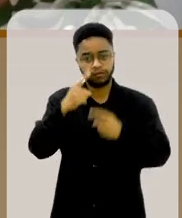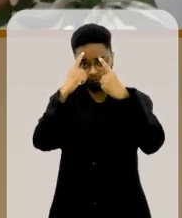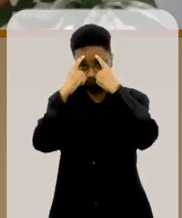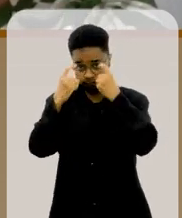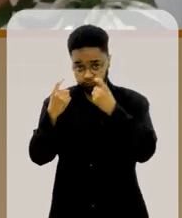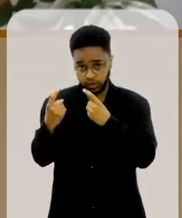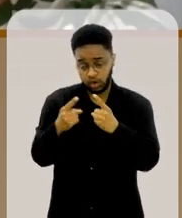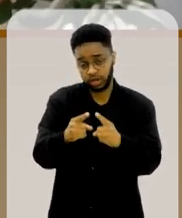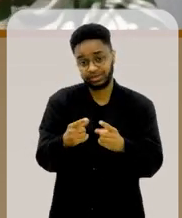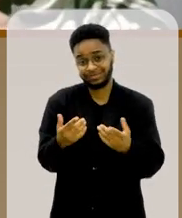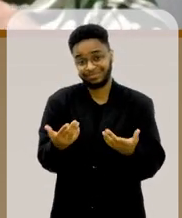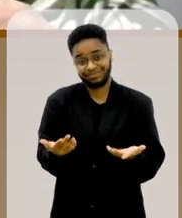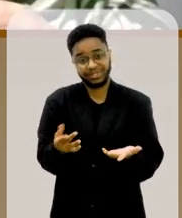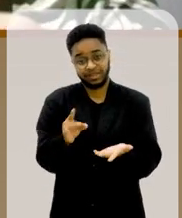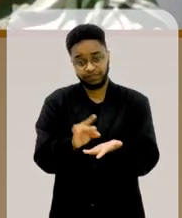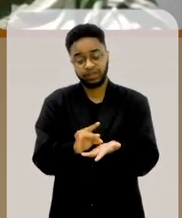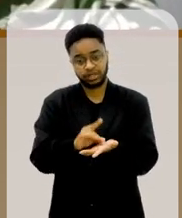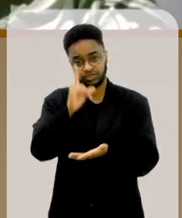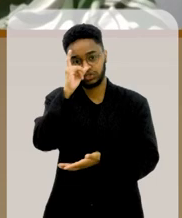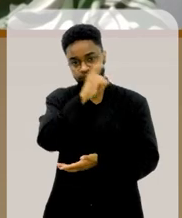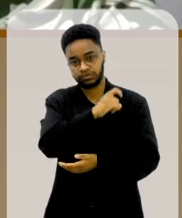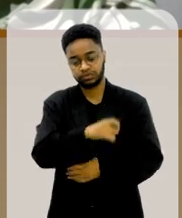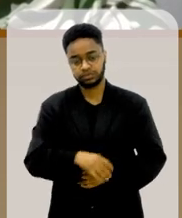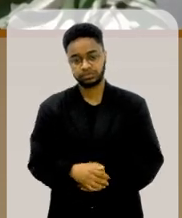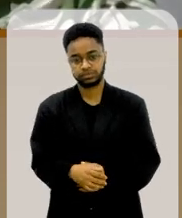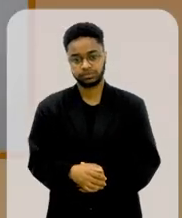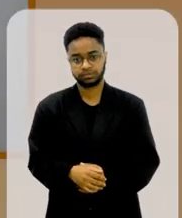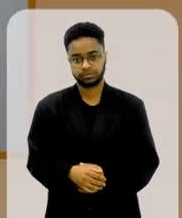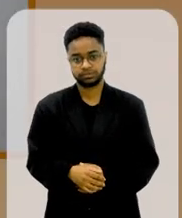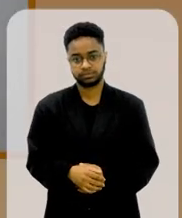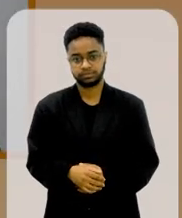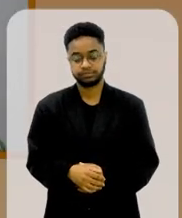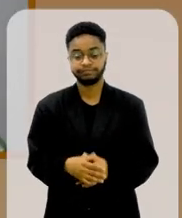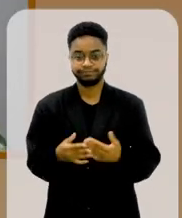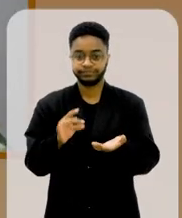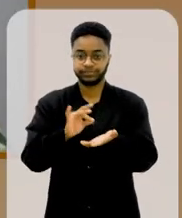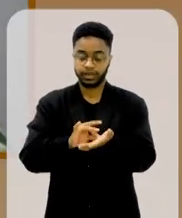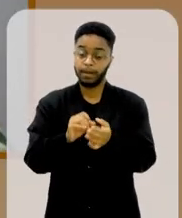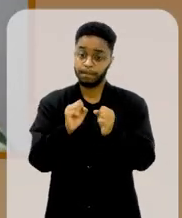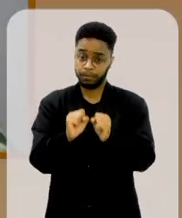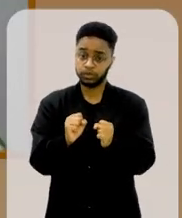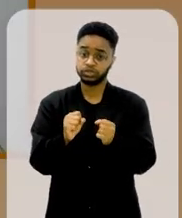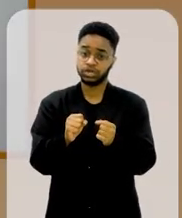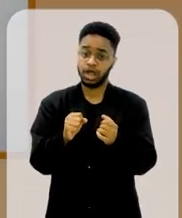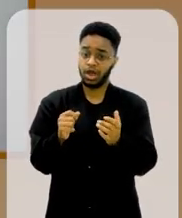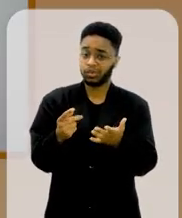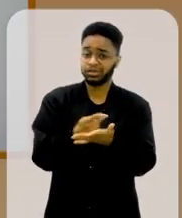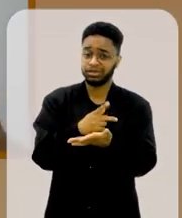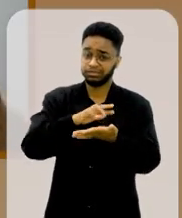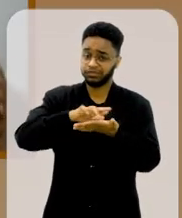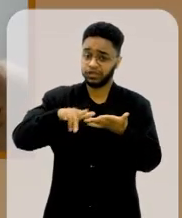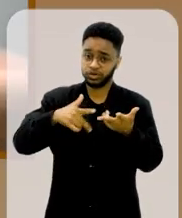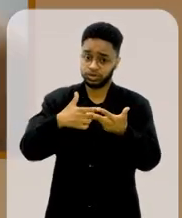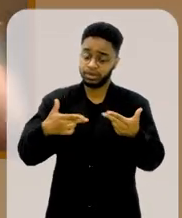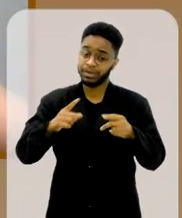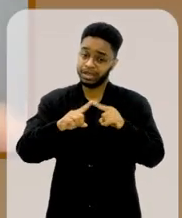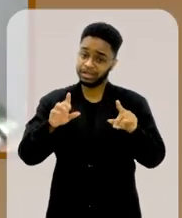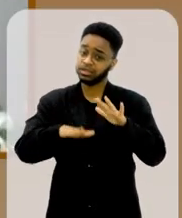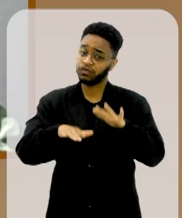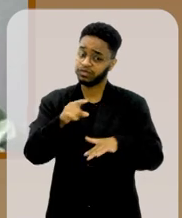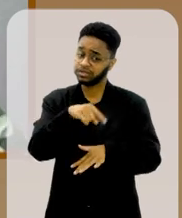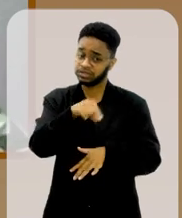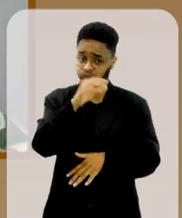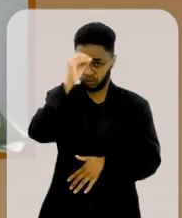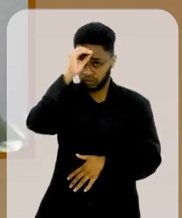É. Realmente é muito difícil. Olha, tudo pode acontecer e talvez você nem tenha conhecimento de alguma